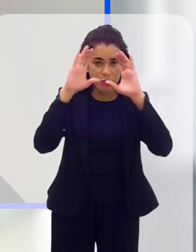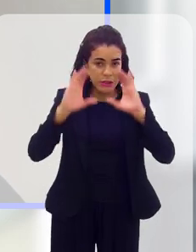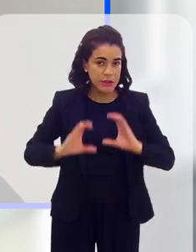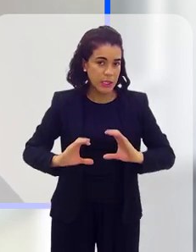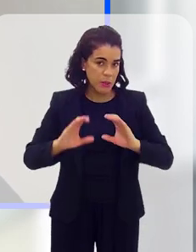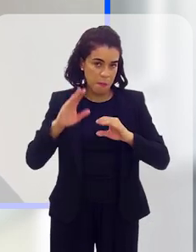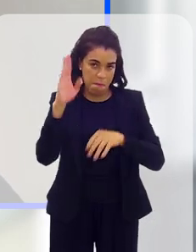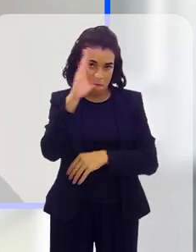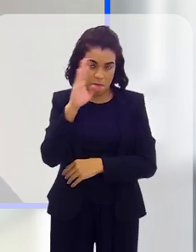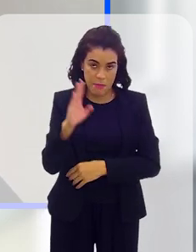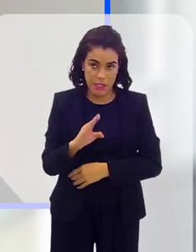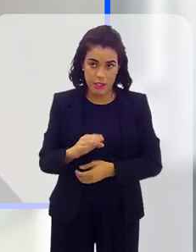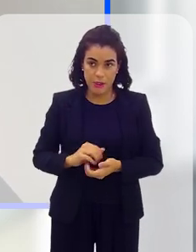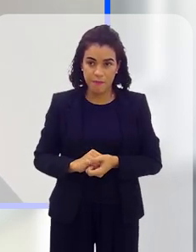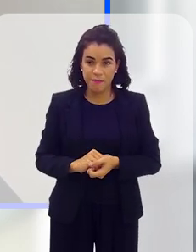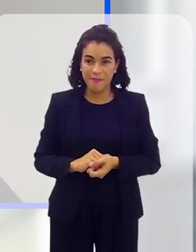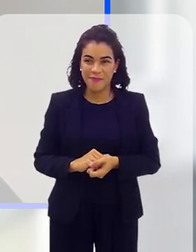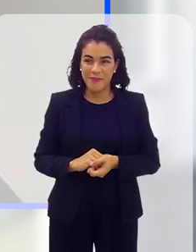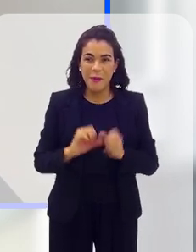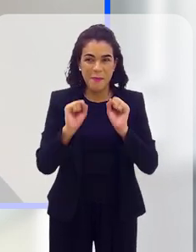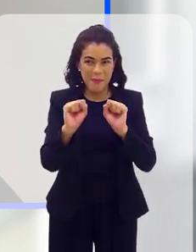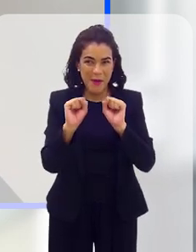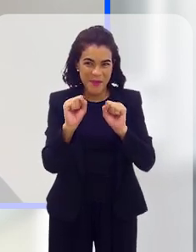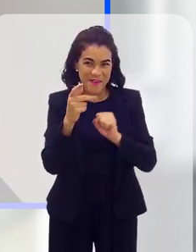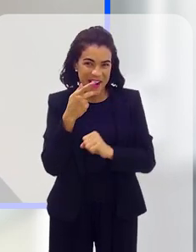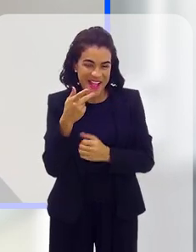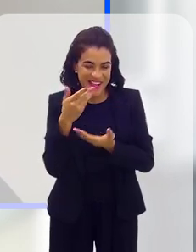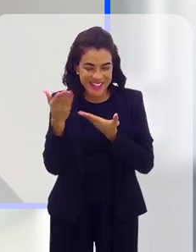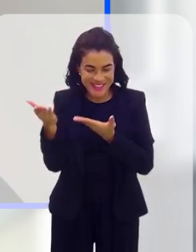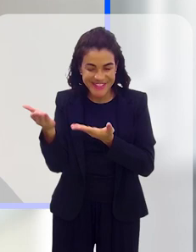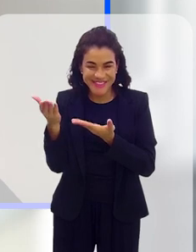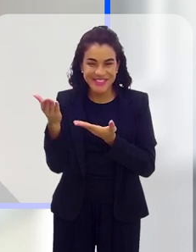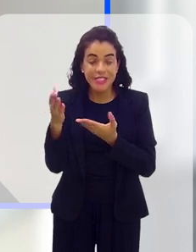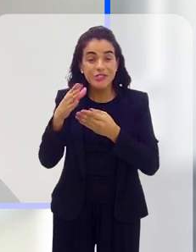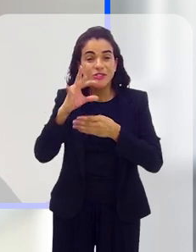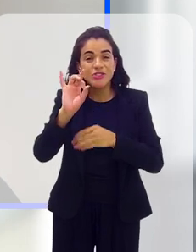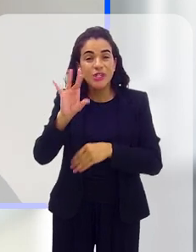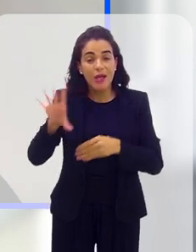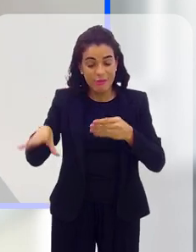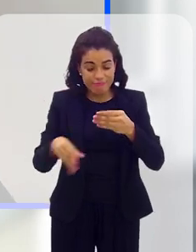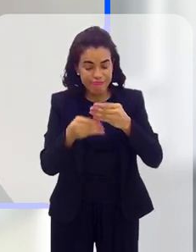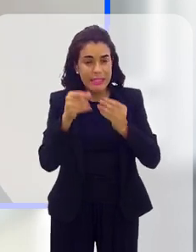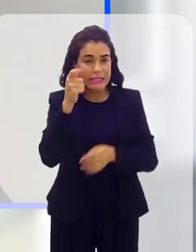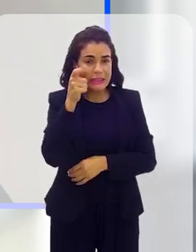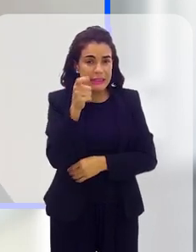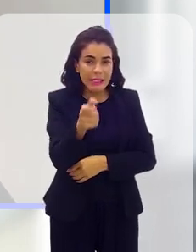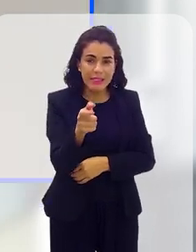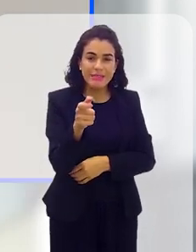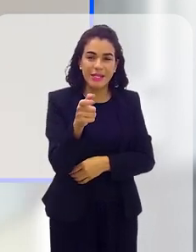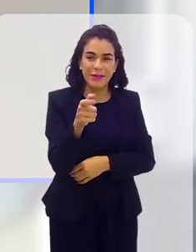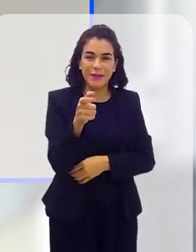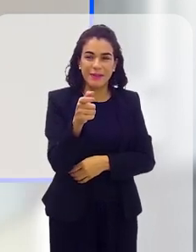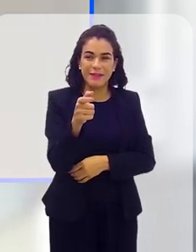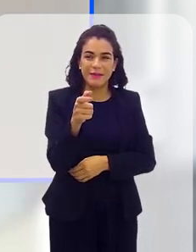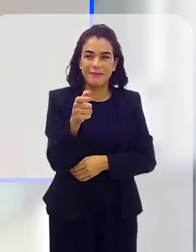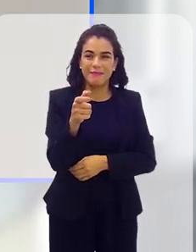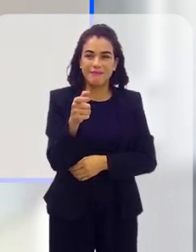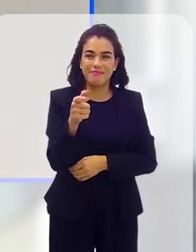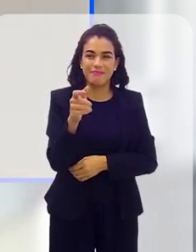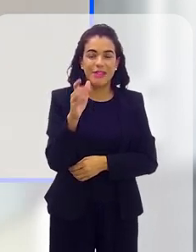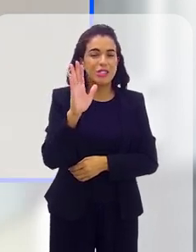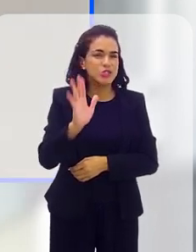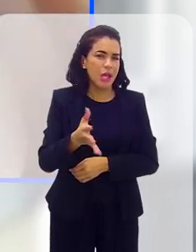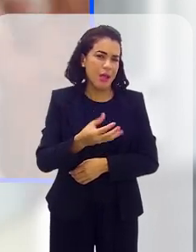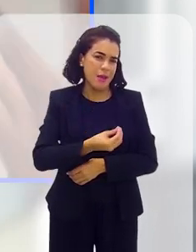brasileiro. Exatamente. Pode falar, Doutora. Tá, só complementando, o que é interessante é que, nesse,